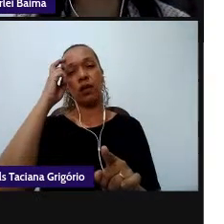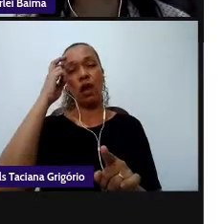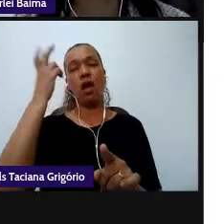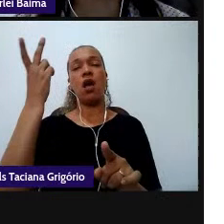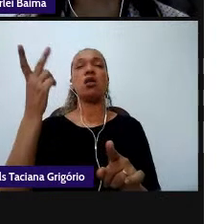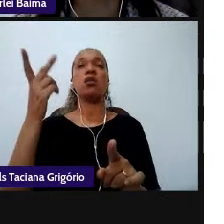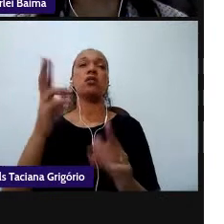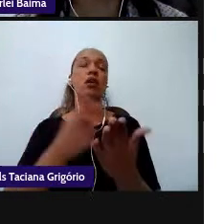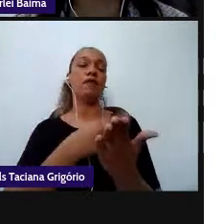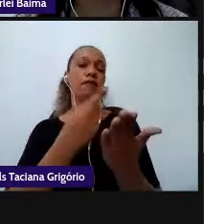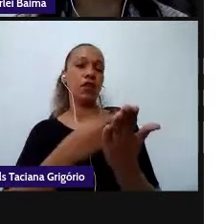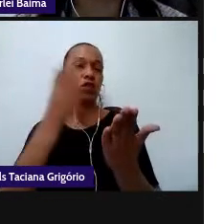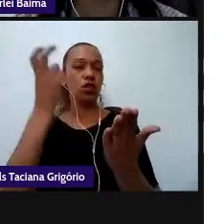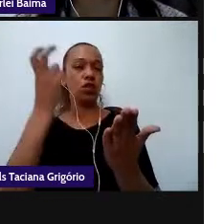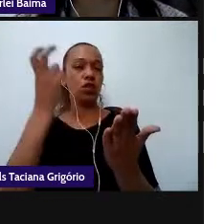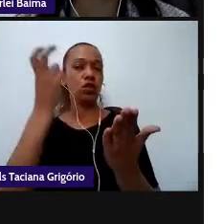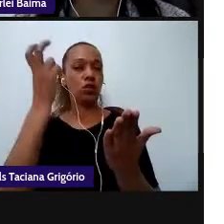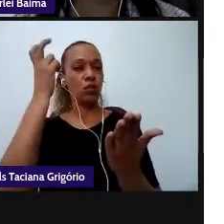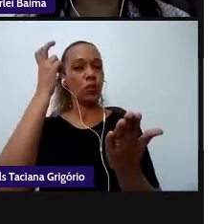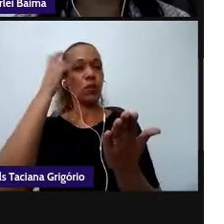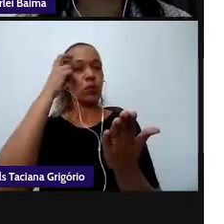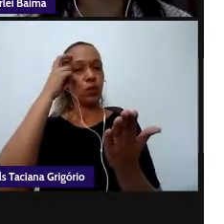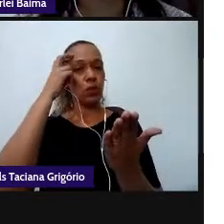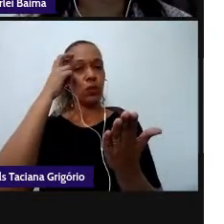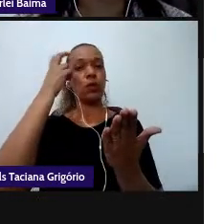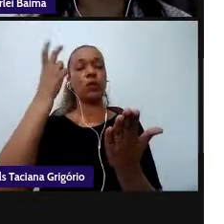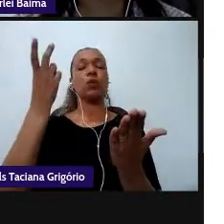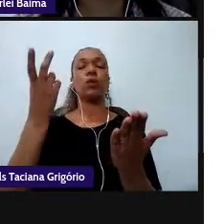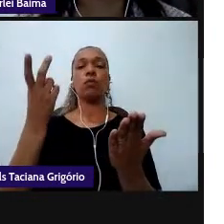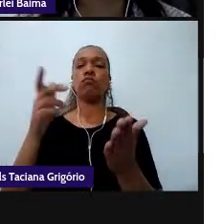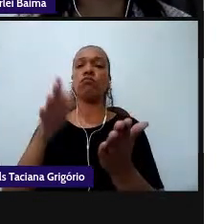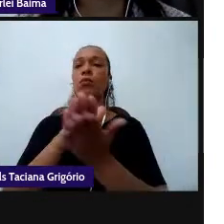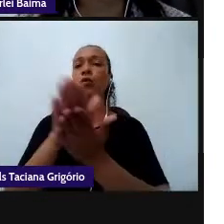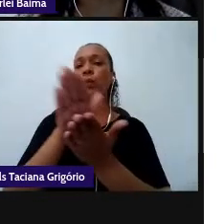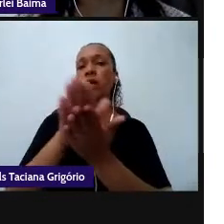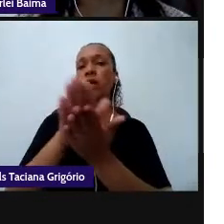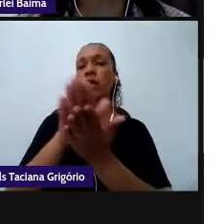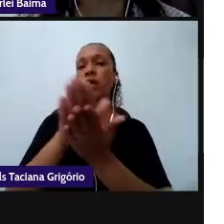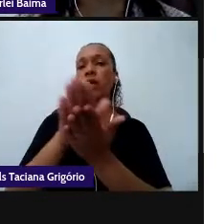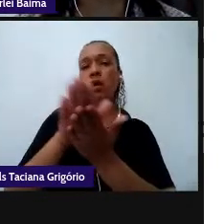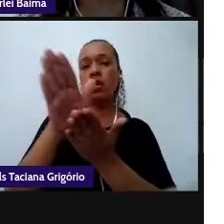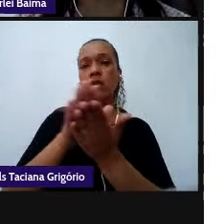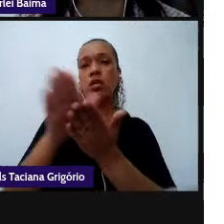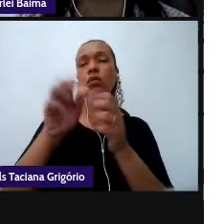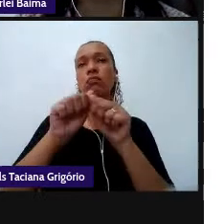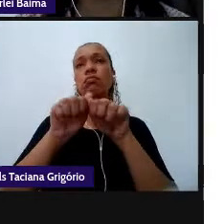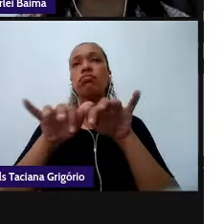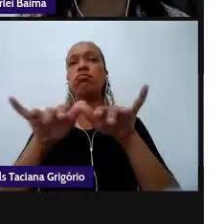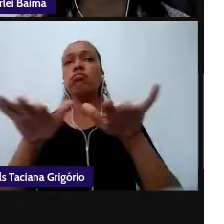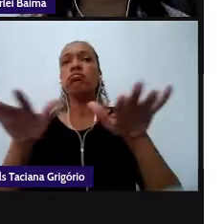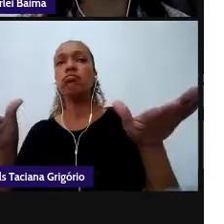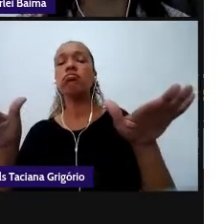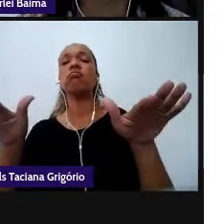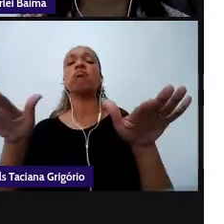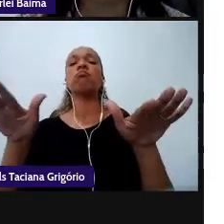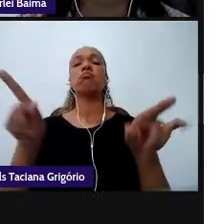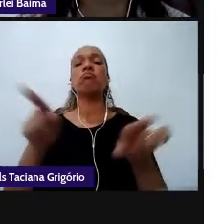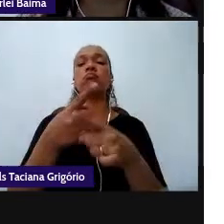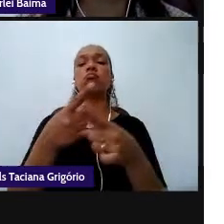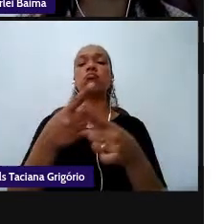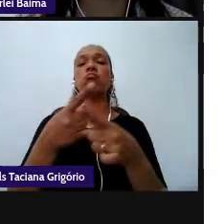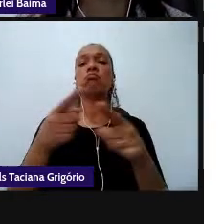culturais fanzines e zenzines ou publicações afins que divulguem comentem avali músicas games